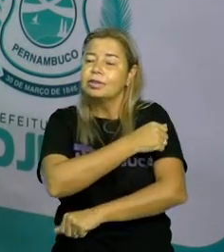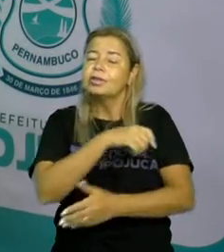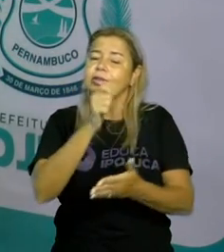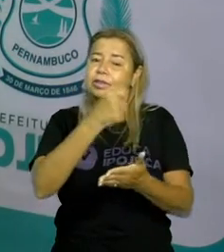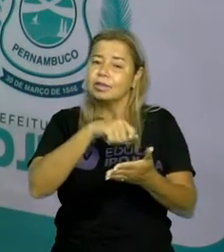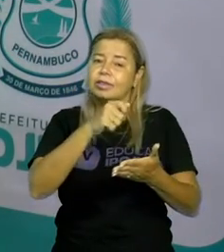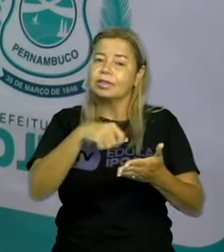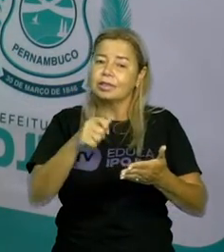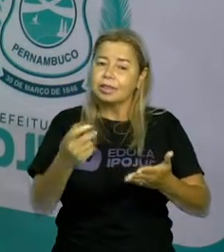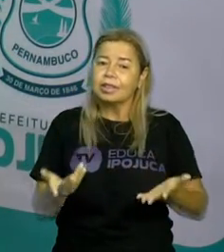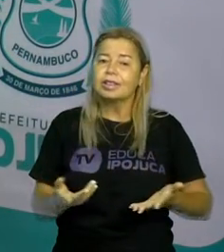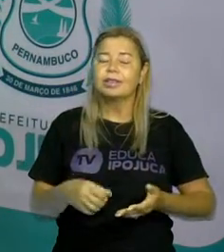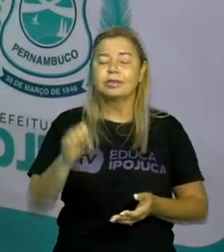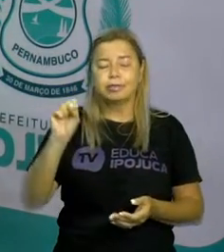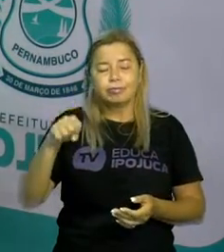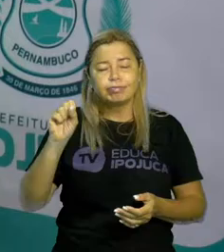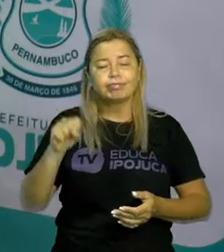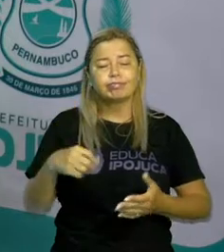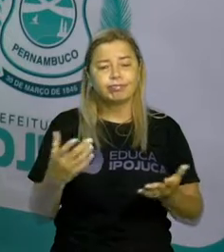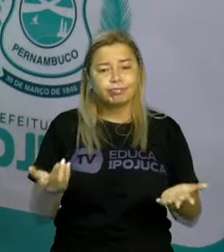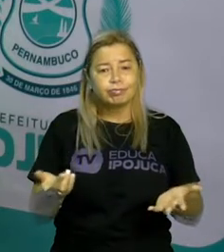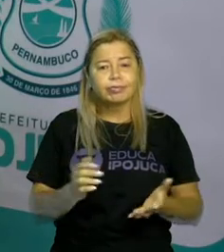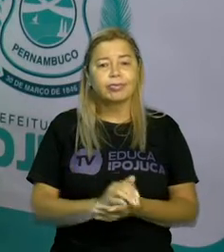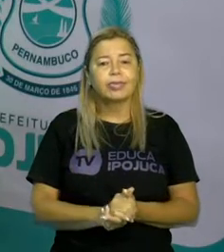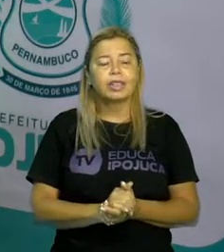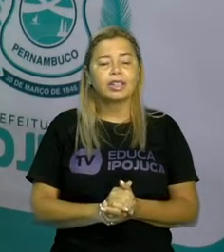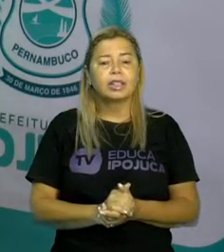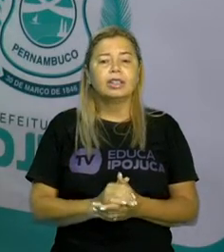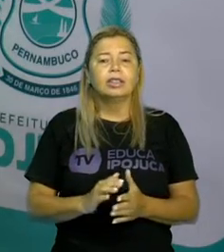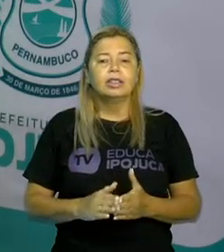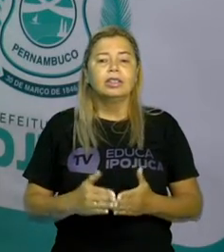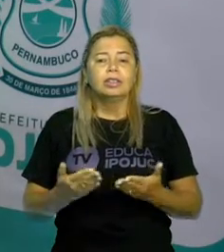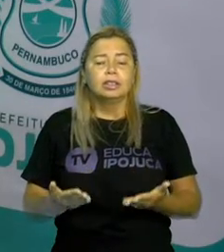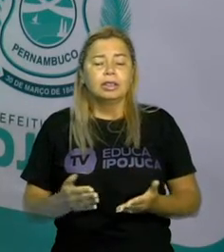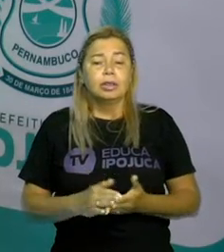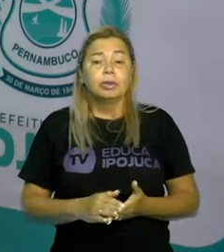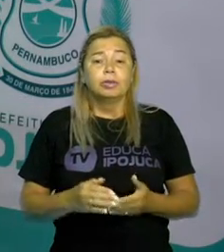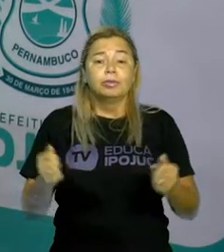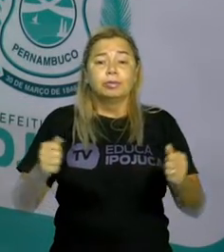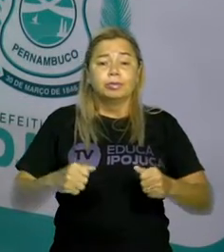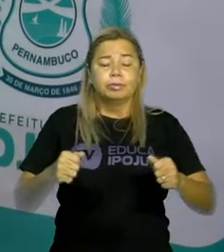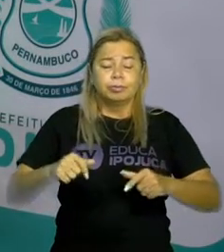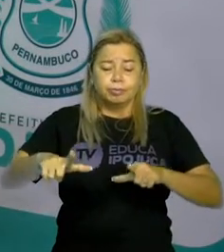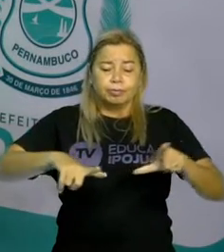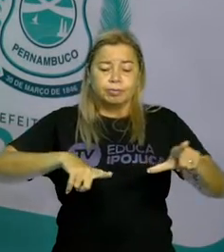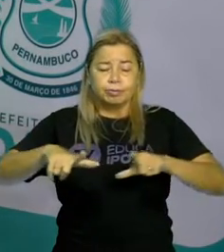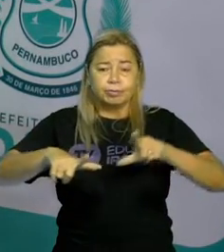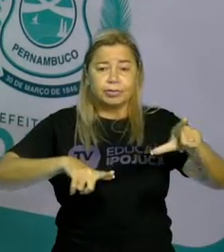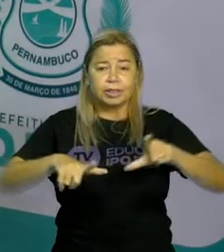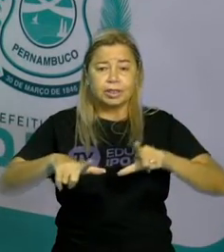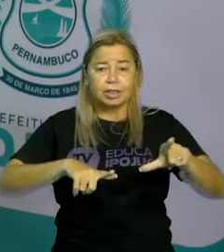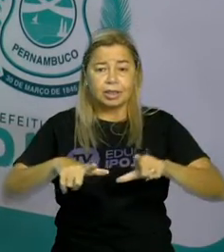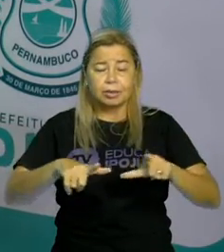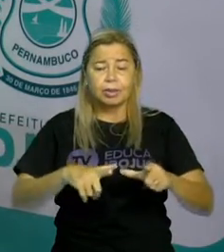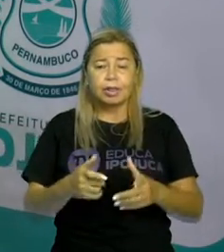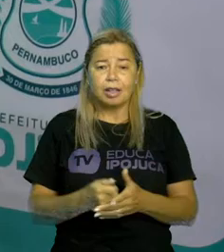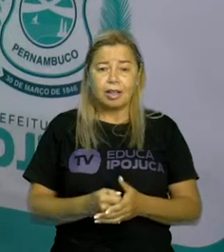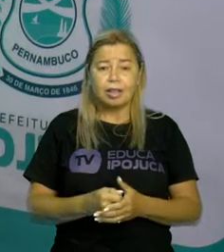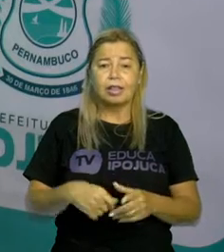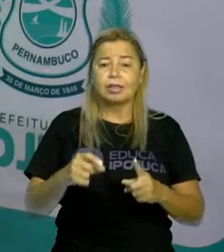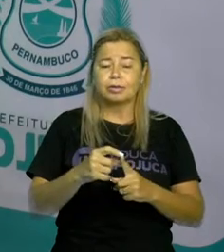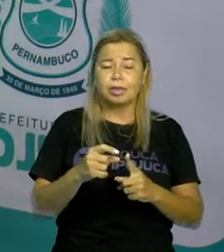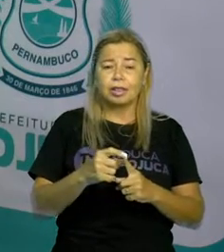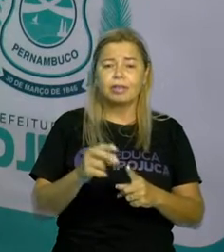mesmo trabalhando as regras ortográficas, como que determinam o uso de R e RR,